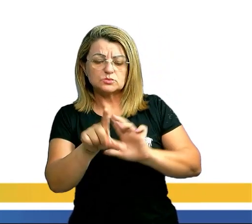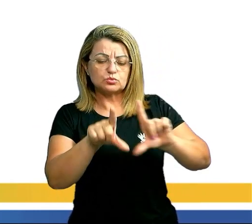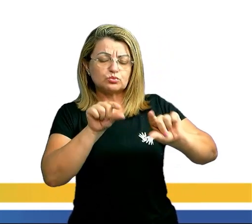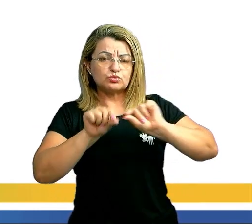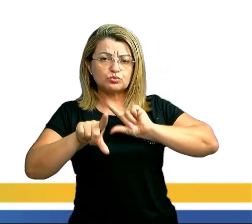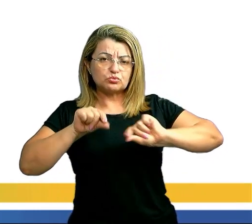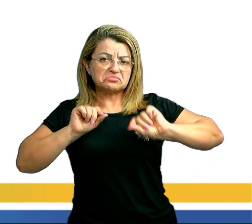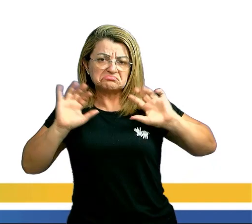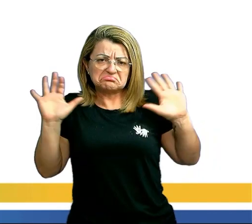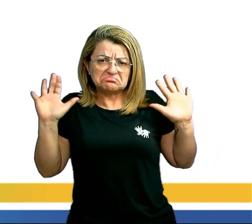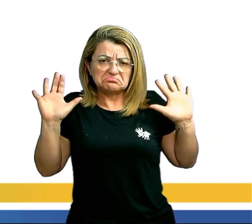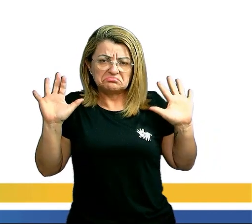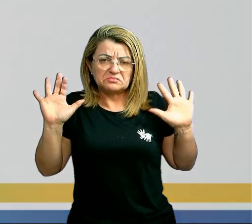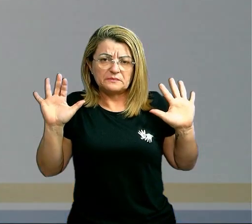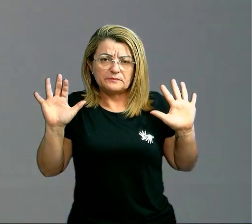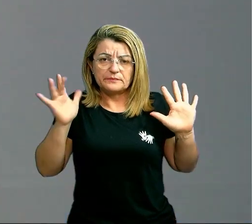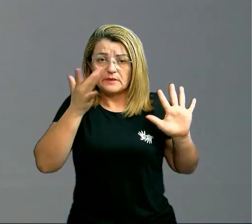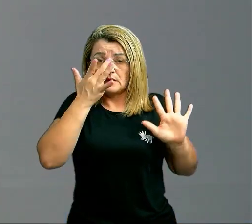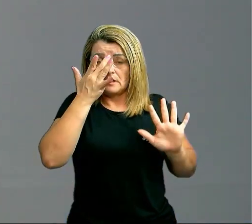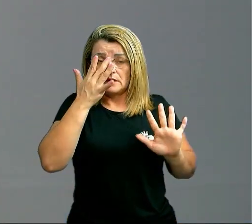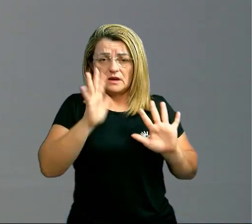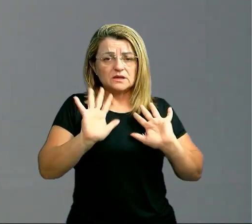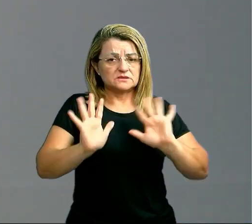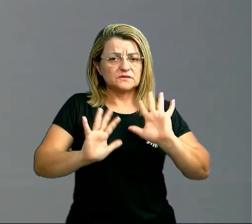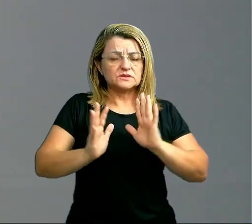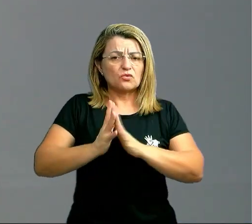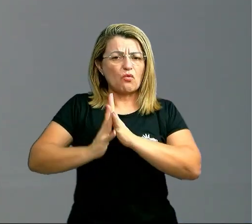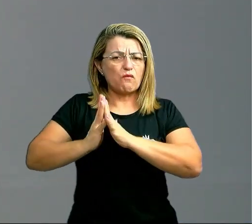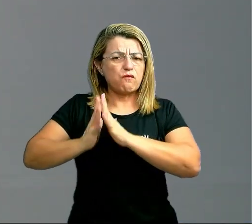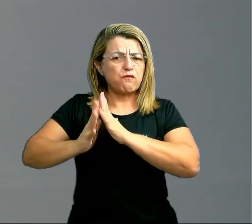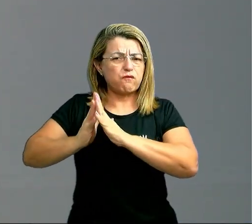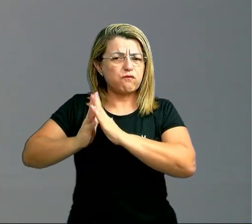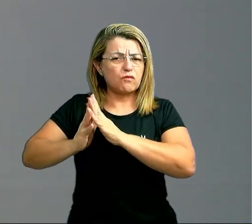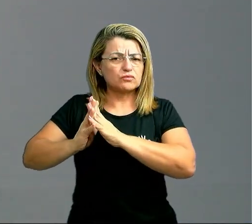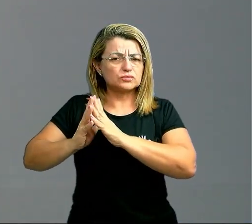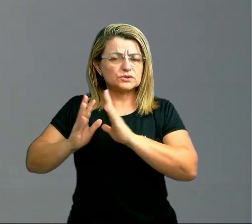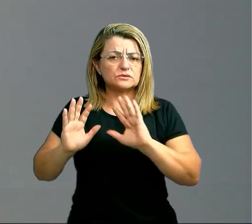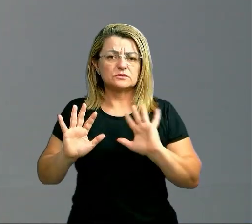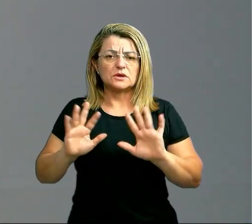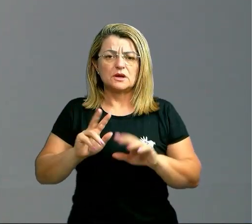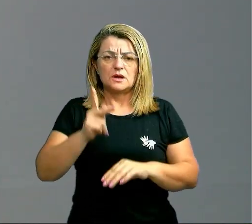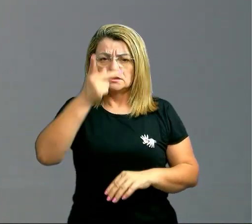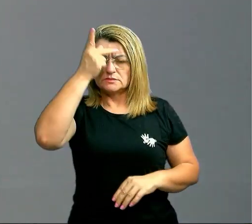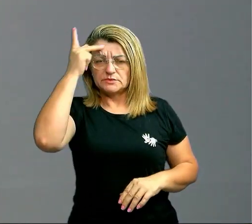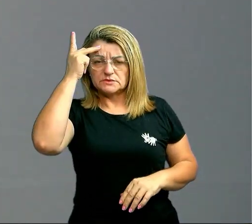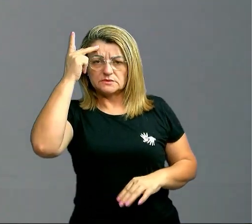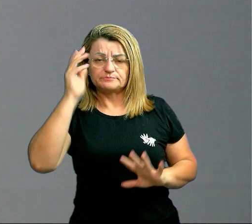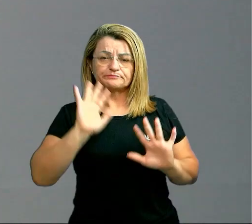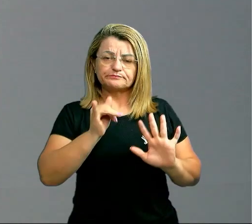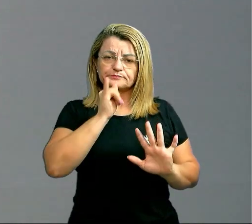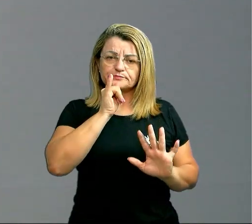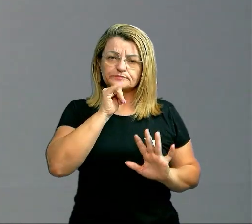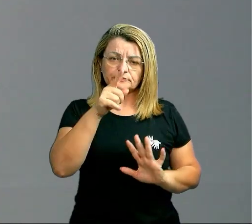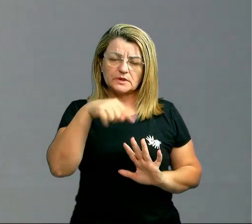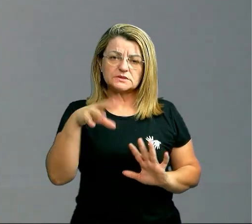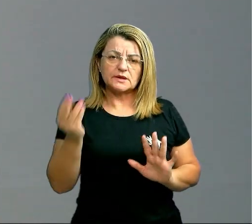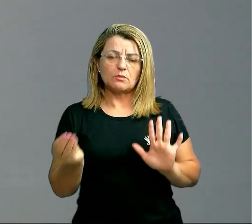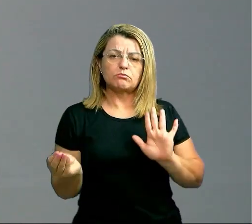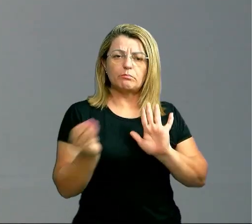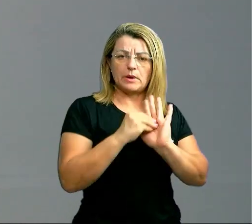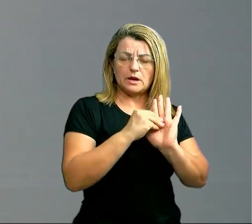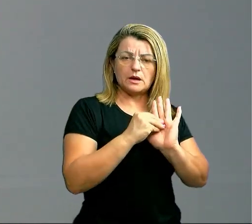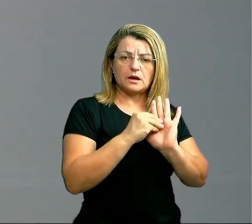tá? Não faz a diferença. Isso aqui confunde muita gente. Como assim, professor? Professor, digamos que você queira jogar na megacena,